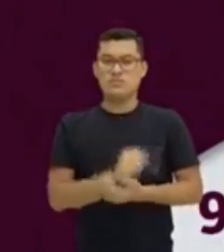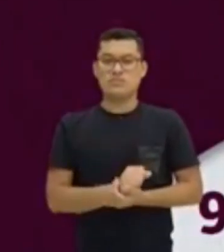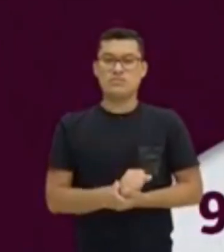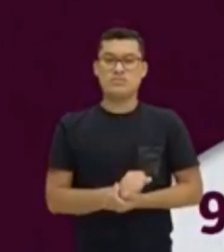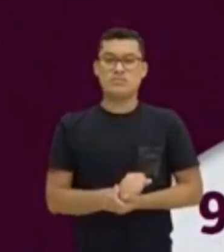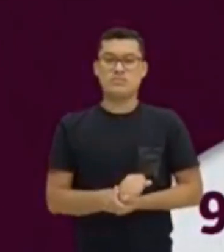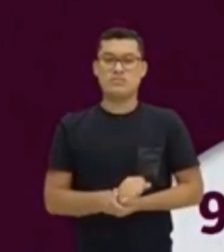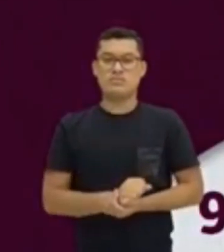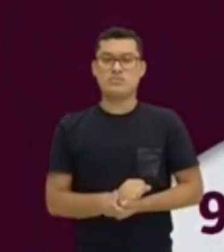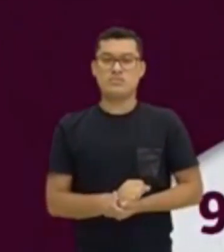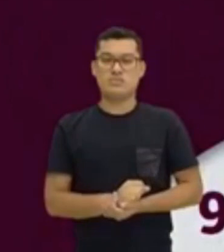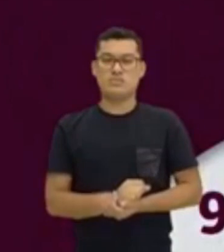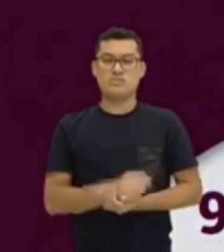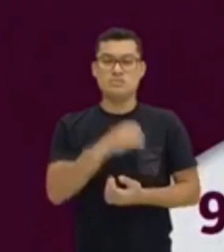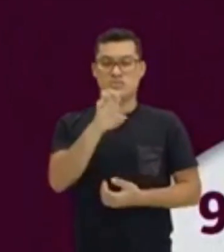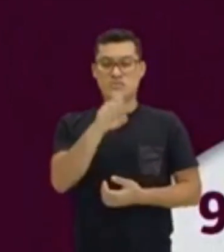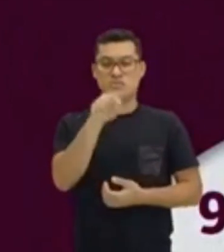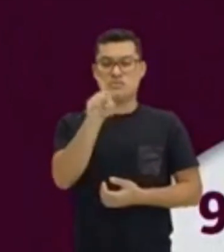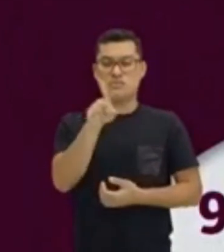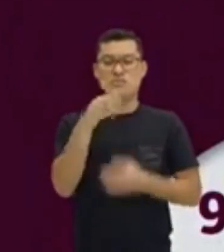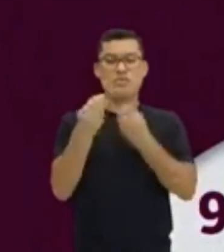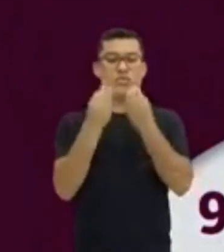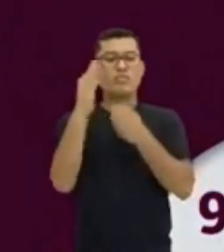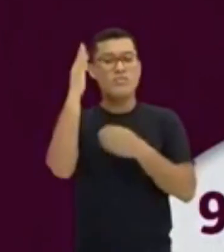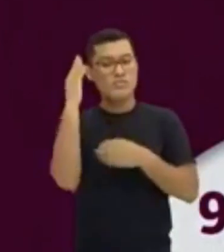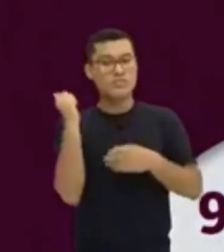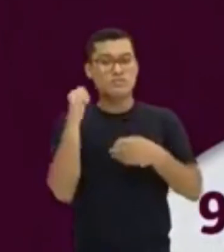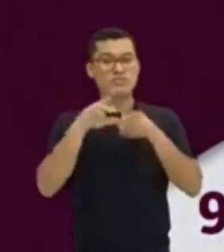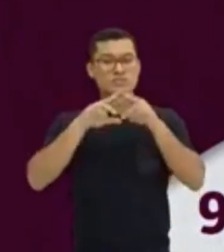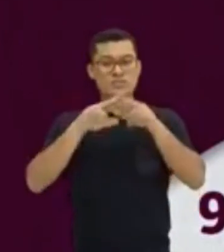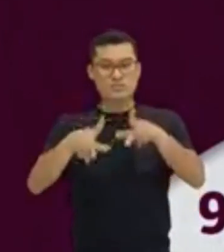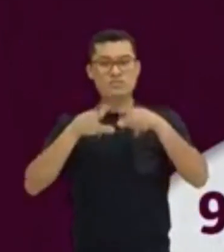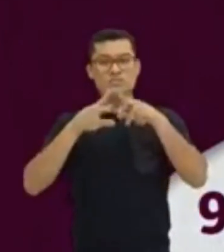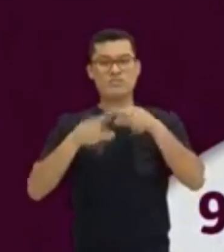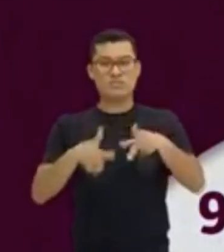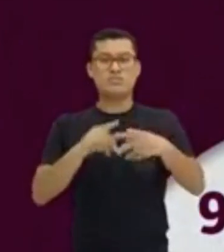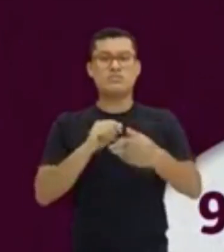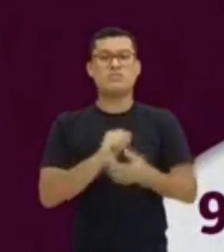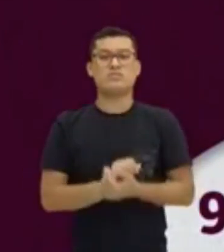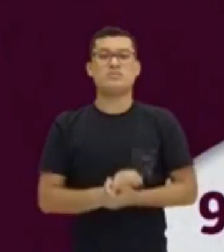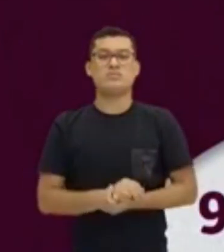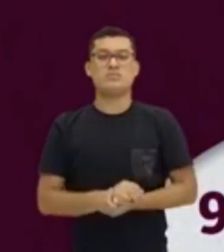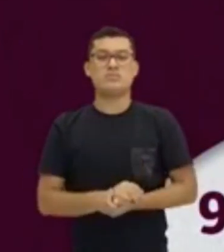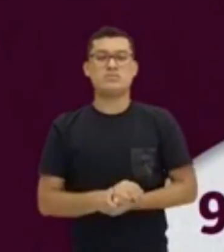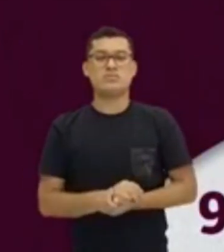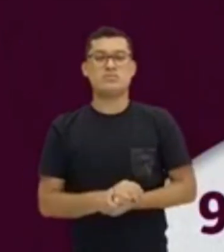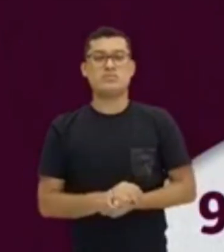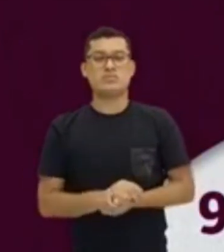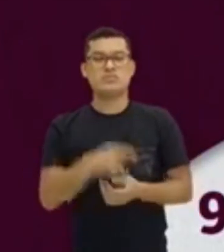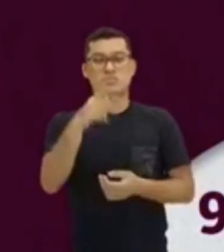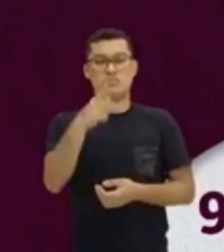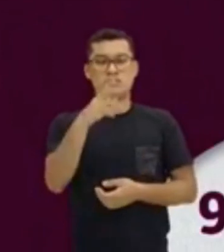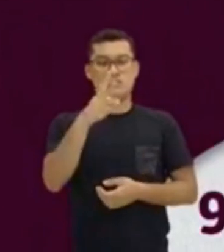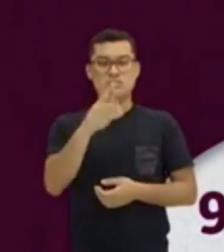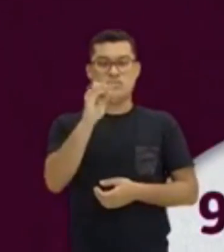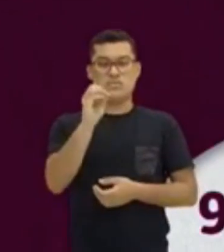É e é. Como é que eu vou saber a diferença? Eu vou saber a diferença pelo pronome. You